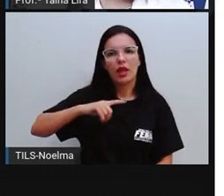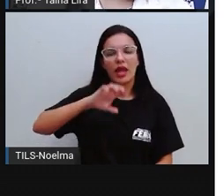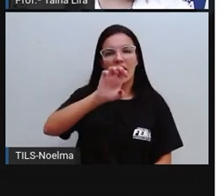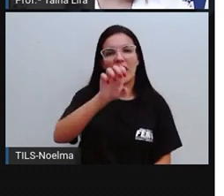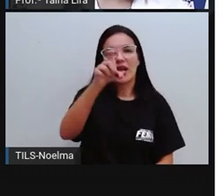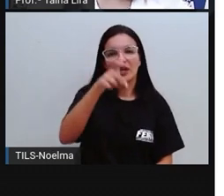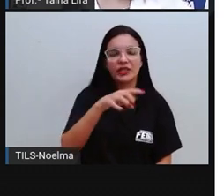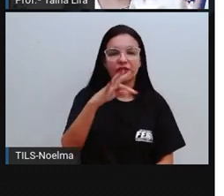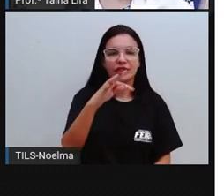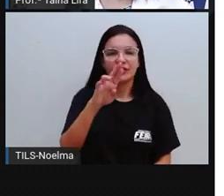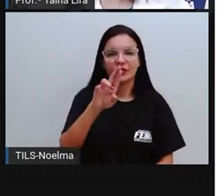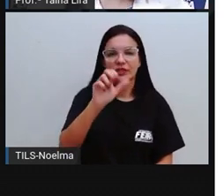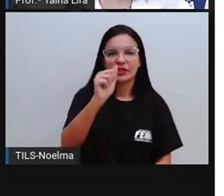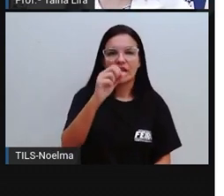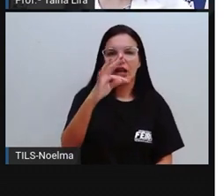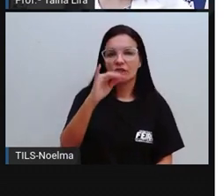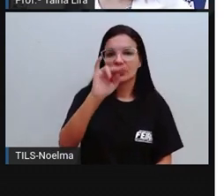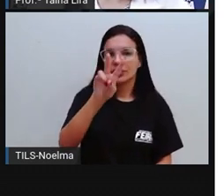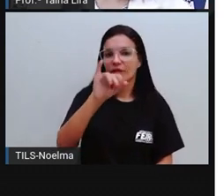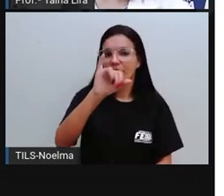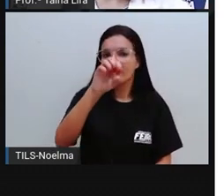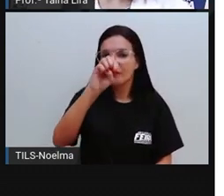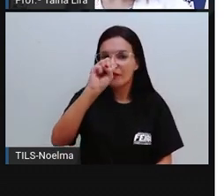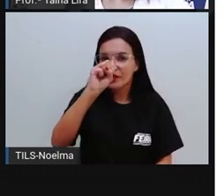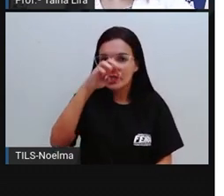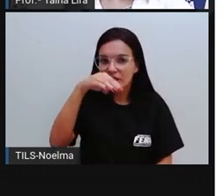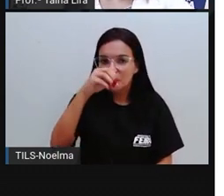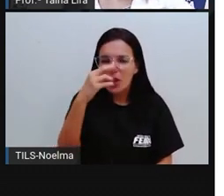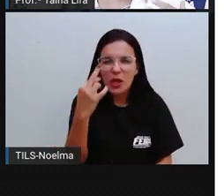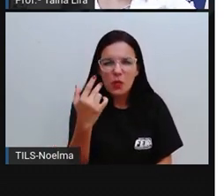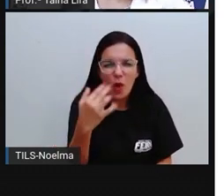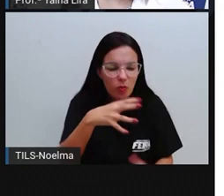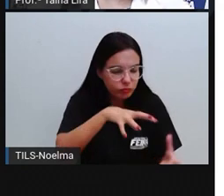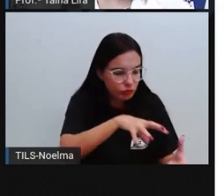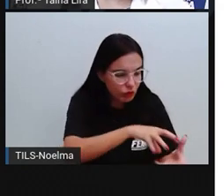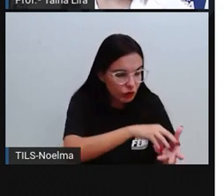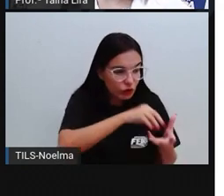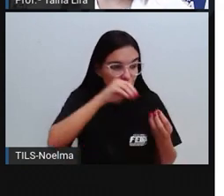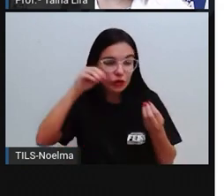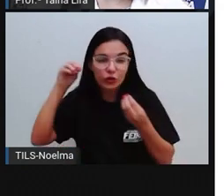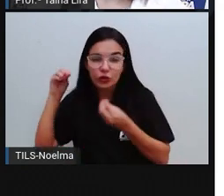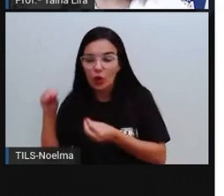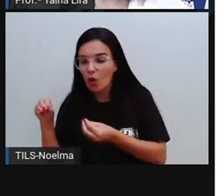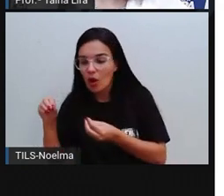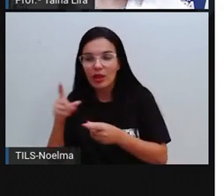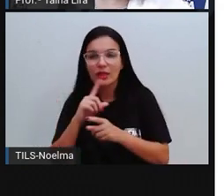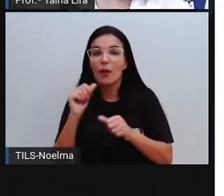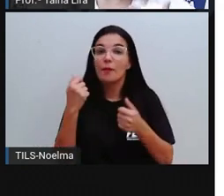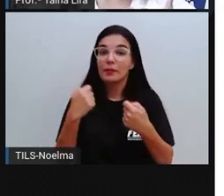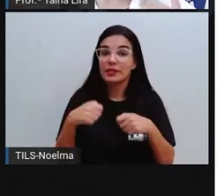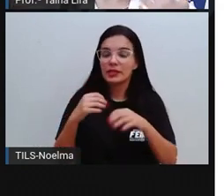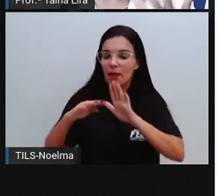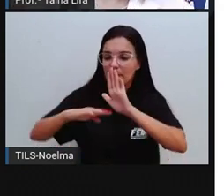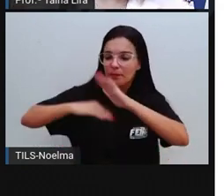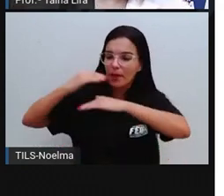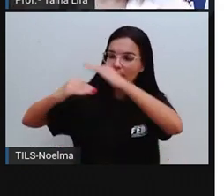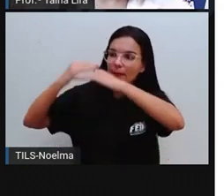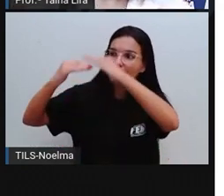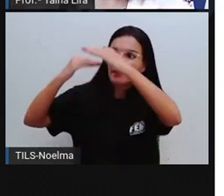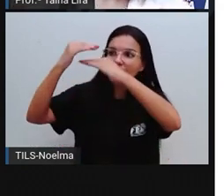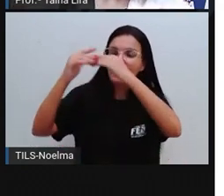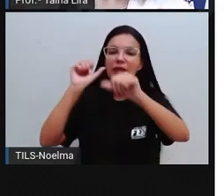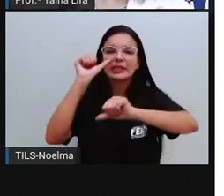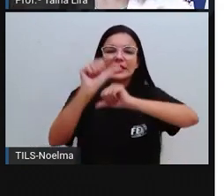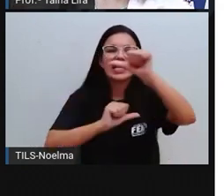mesmo jeito que eles foram retirados lá da natureza. Eles passam aí por um processo de transformação na indústria,